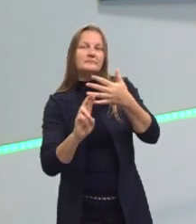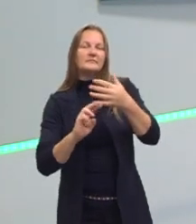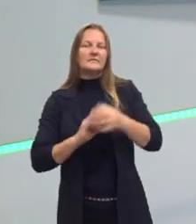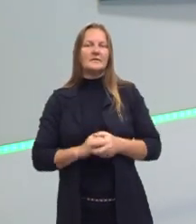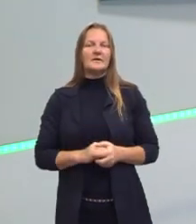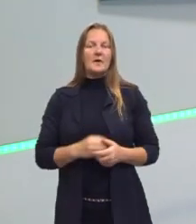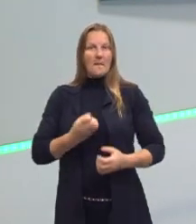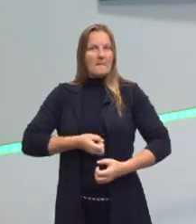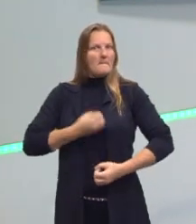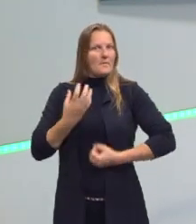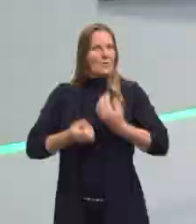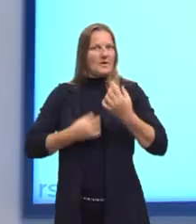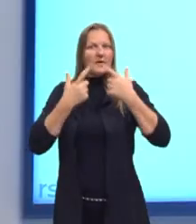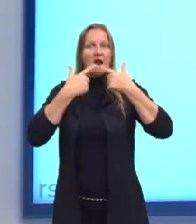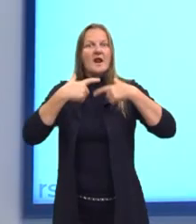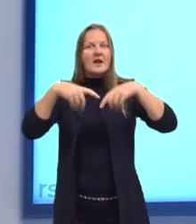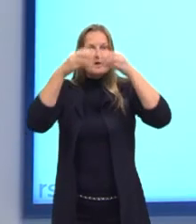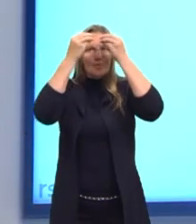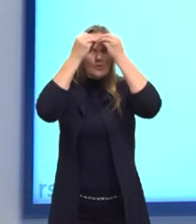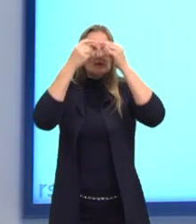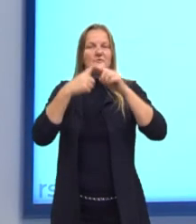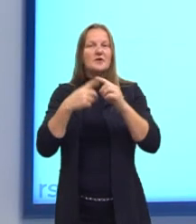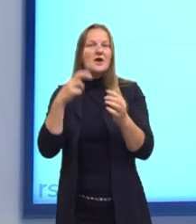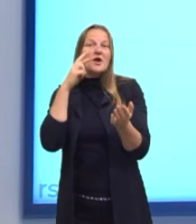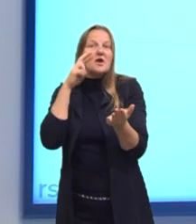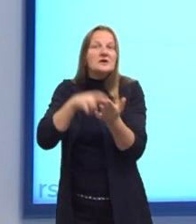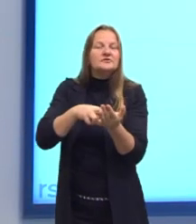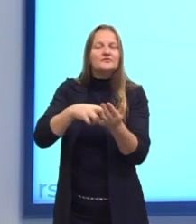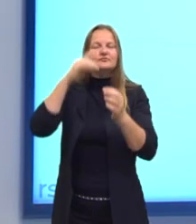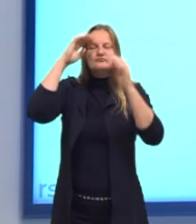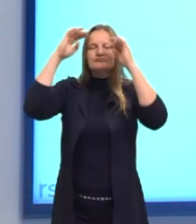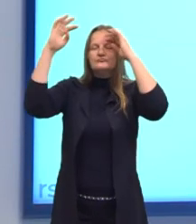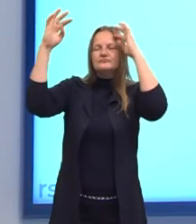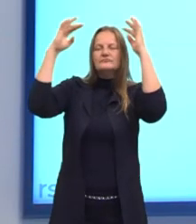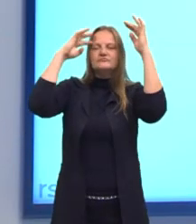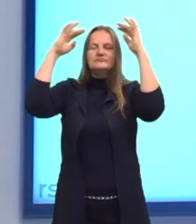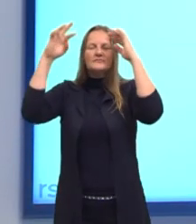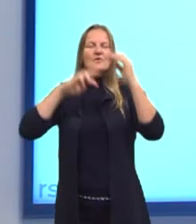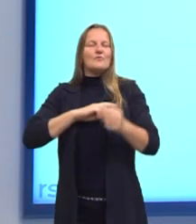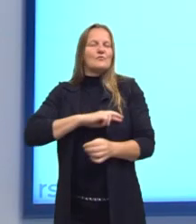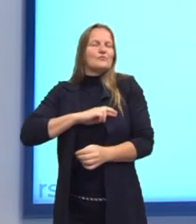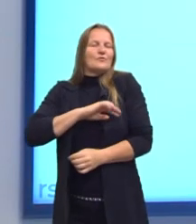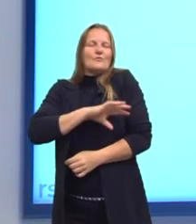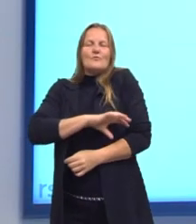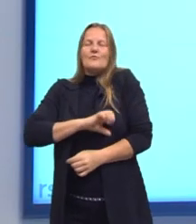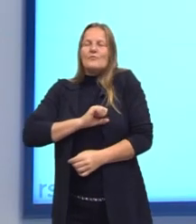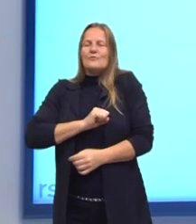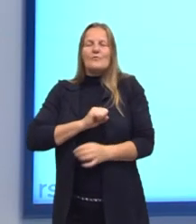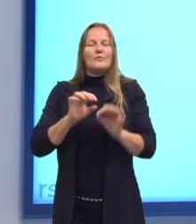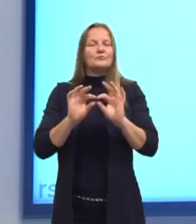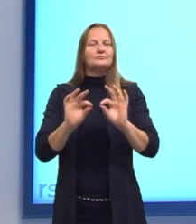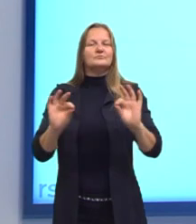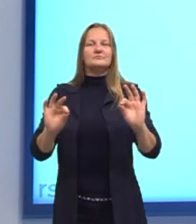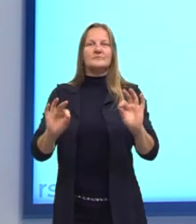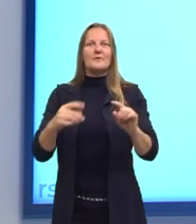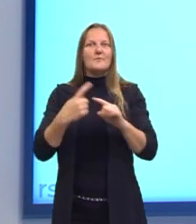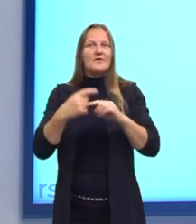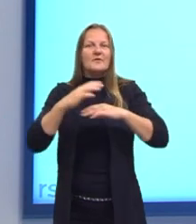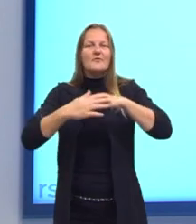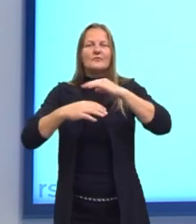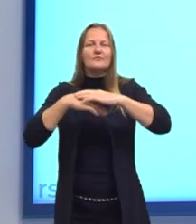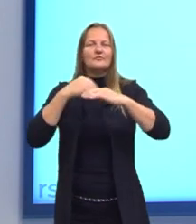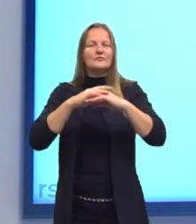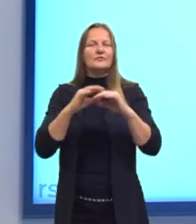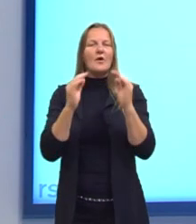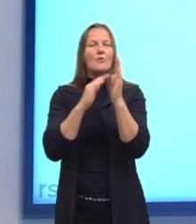função poética da linguagem, pois ele registra uma visão imaginária e singularizada do mundo, construída por meio do trabalho